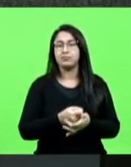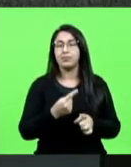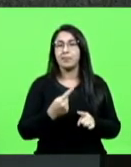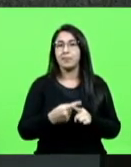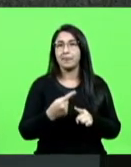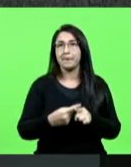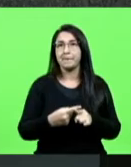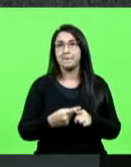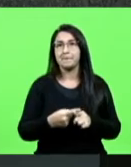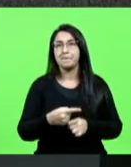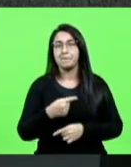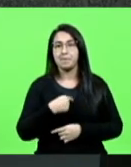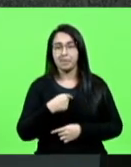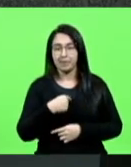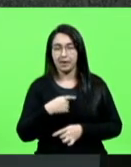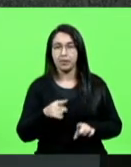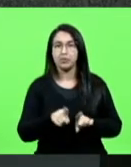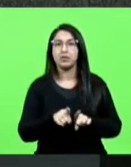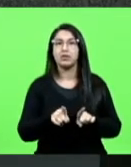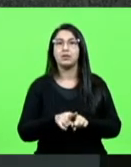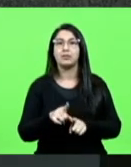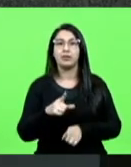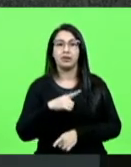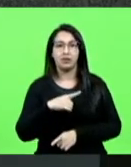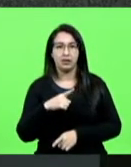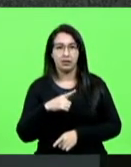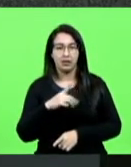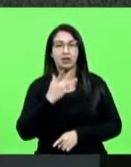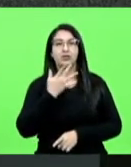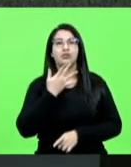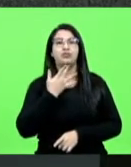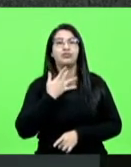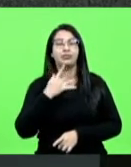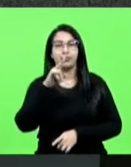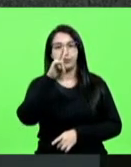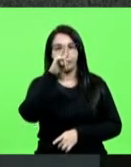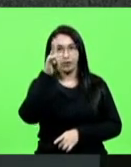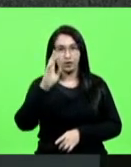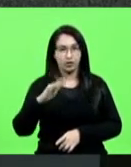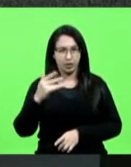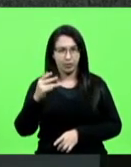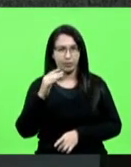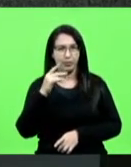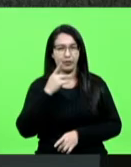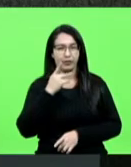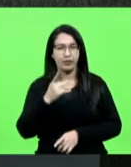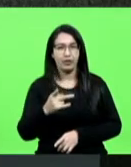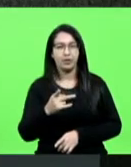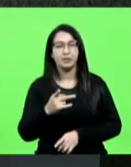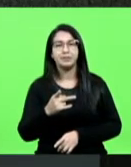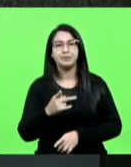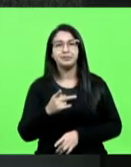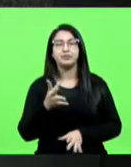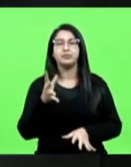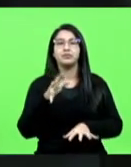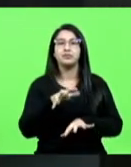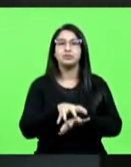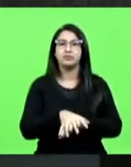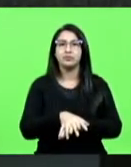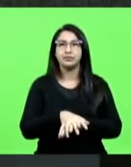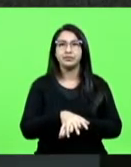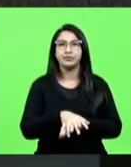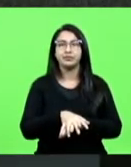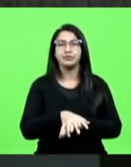tenho também um desejo muito forte, que eu vou comentar depois rapidamente, de incluir uma